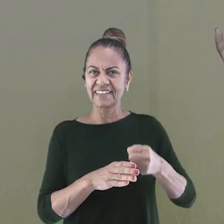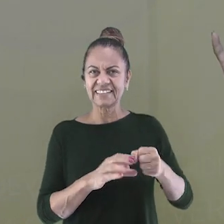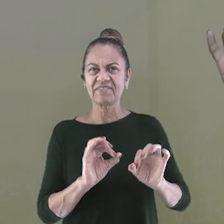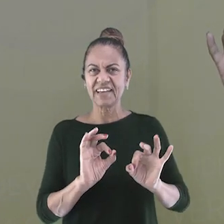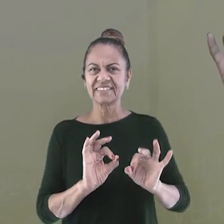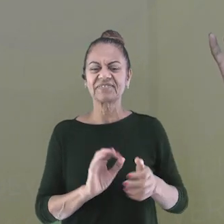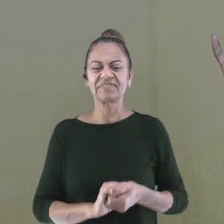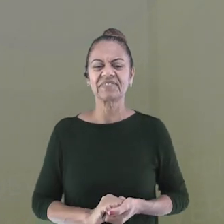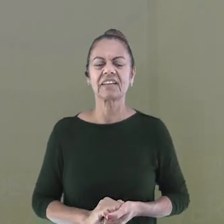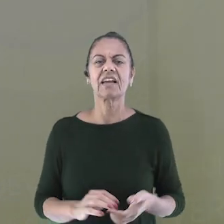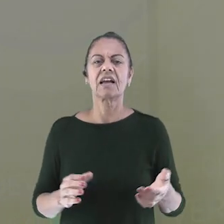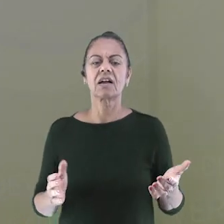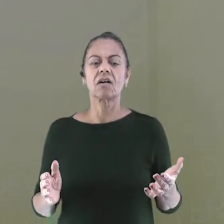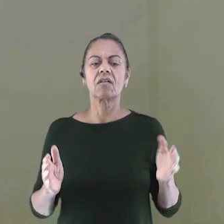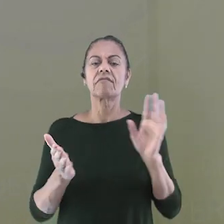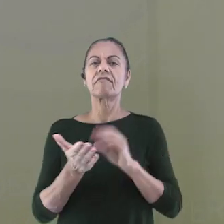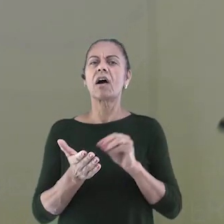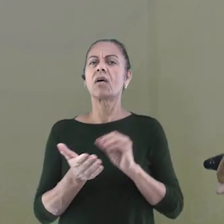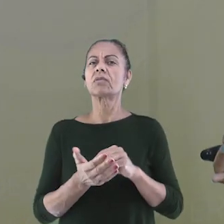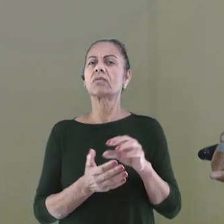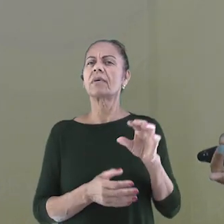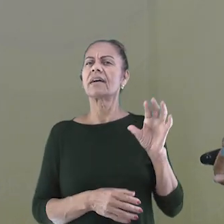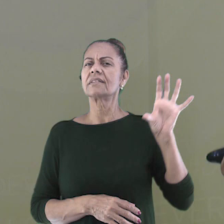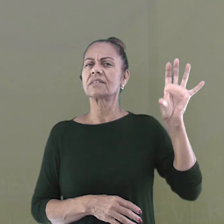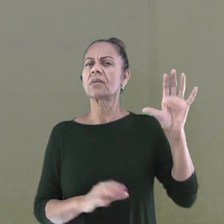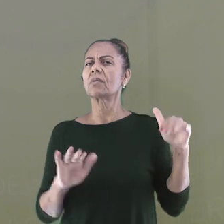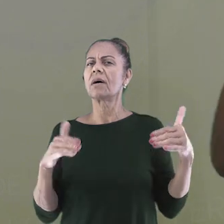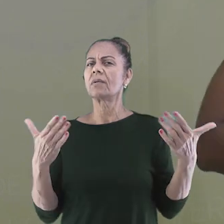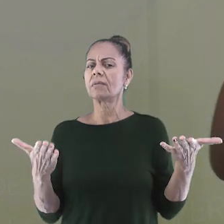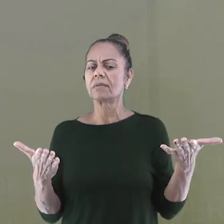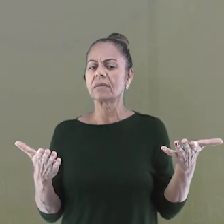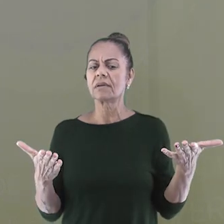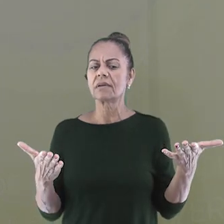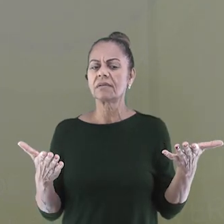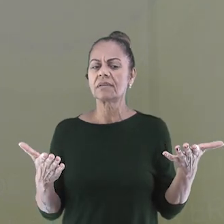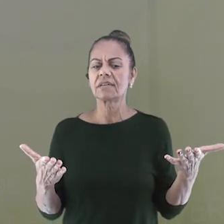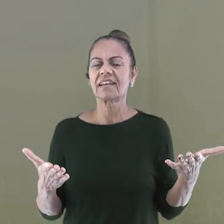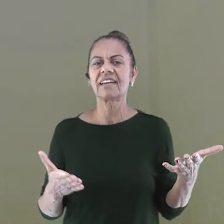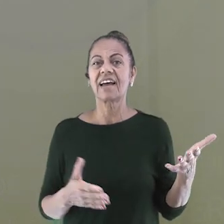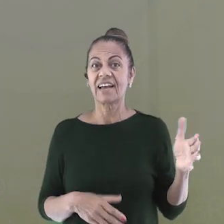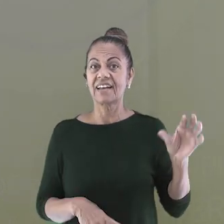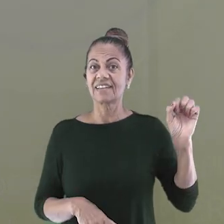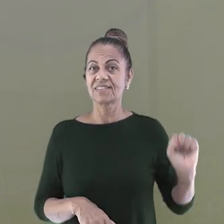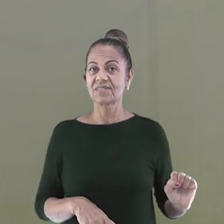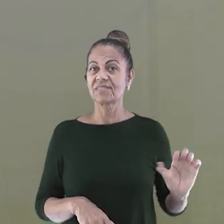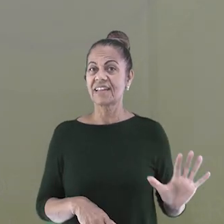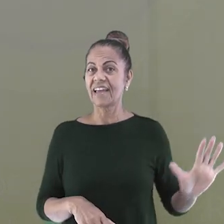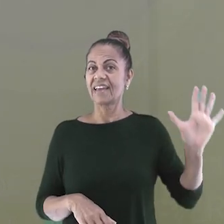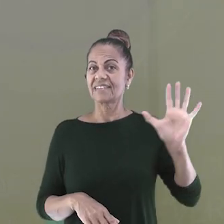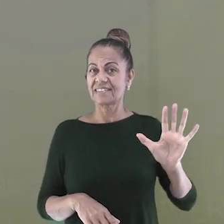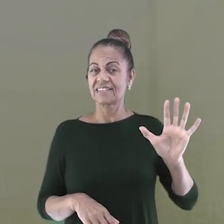próxima pergunta. Mas ainda falta uma região. Qual? A região Sudeste.